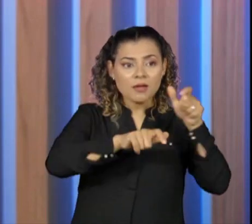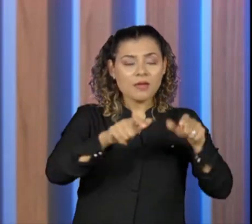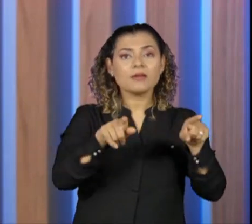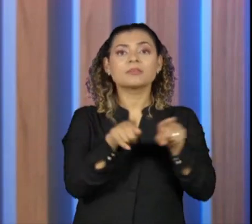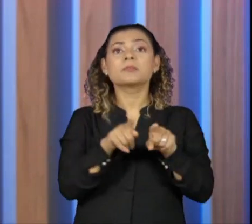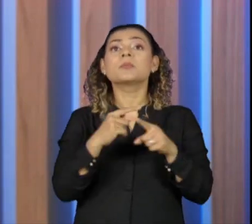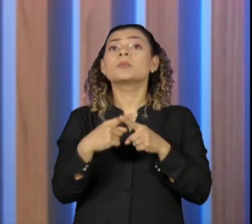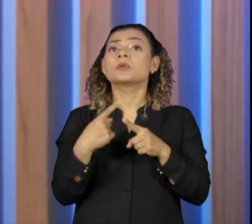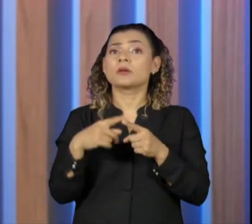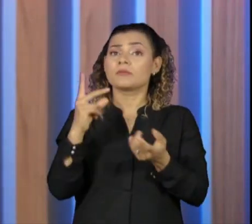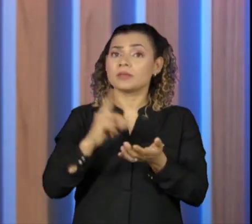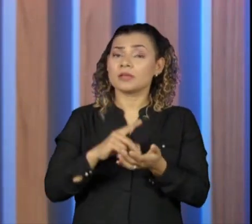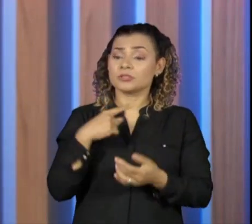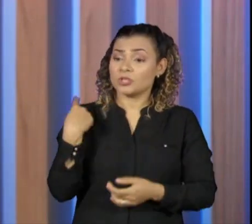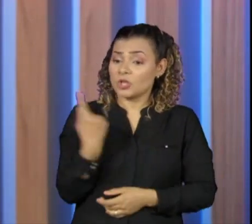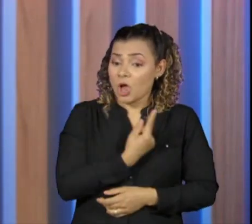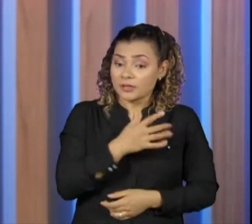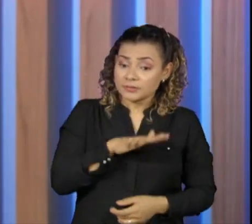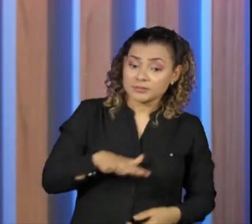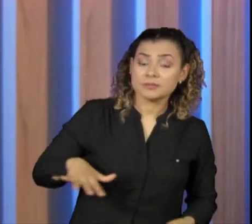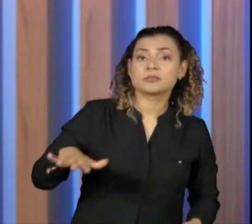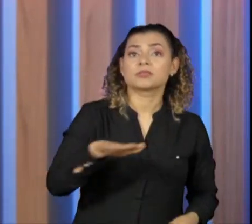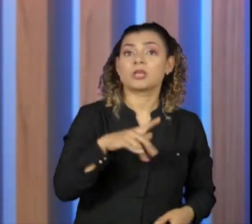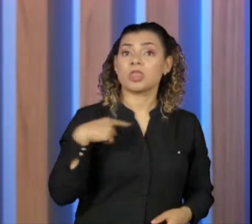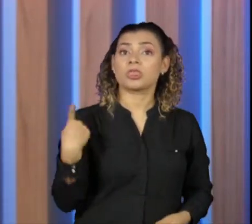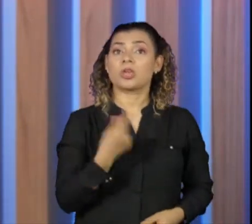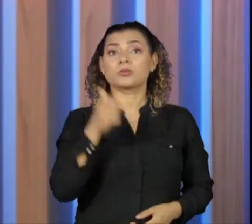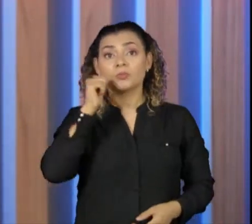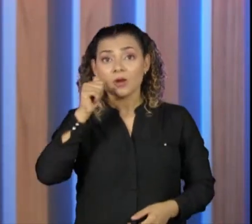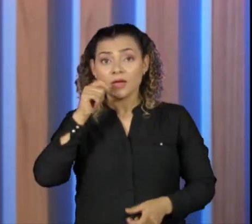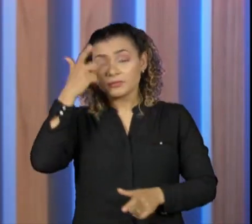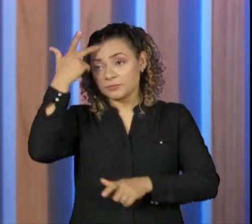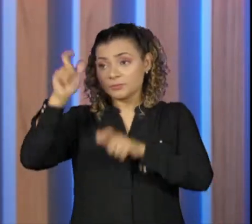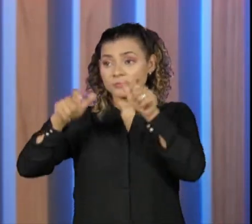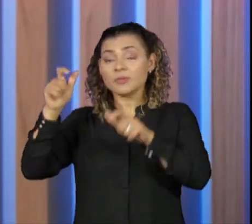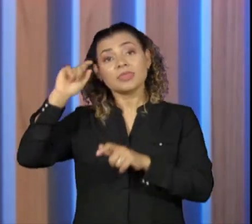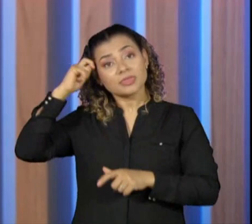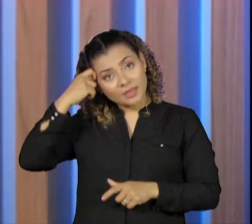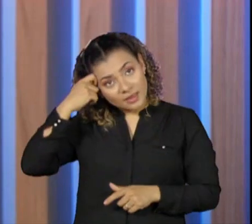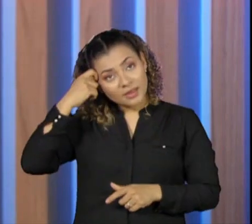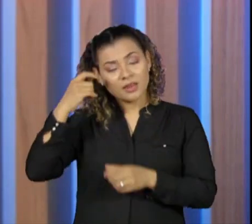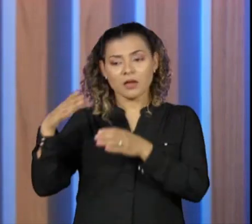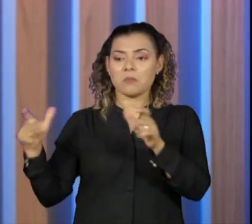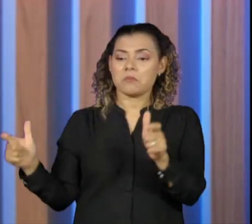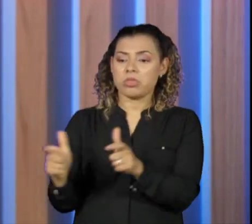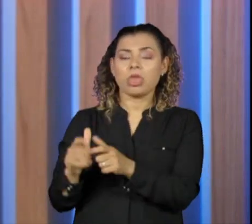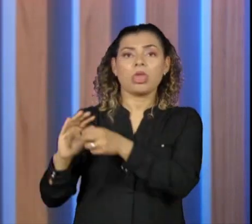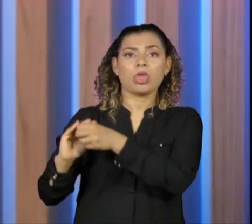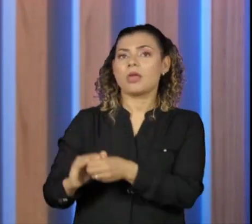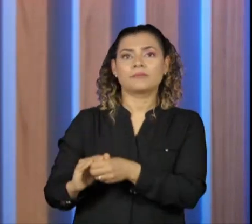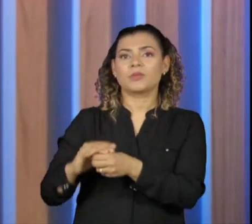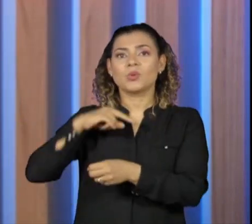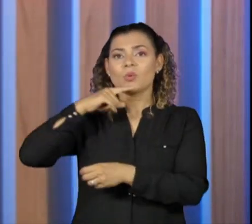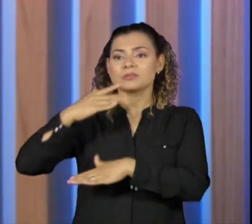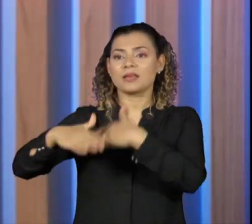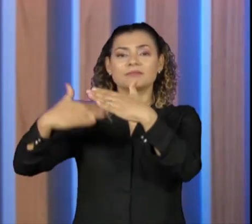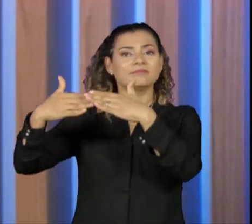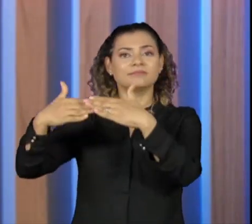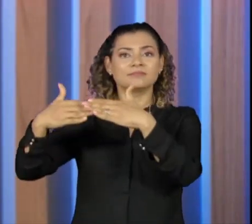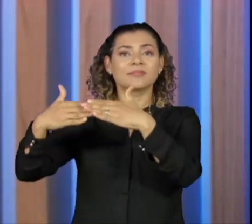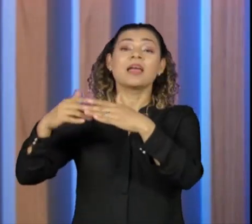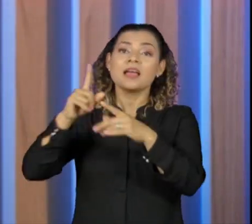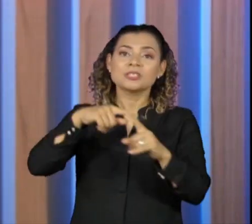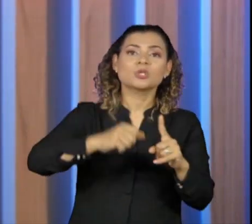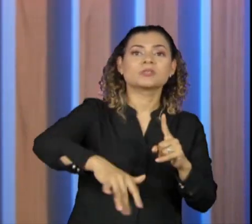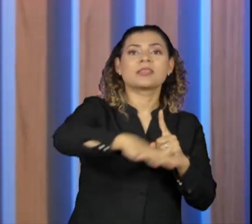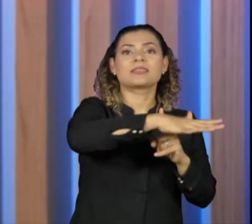quando a gente aqui, coletivamente, mulheres e pessoas negras ou grupos minorizados não conseguem desenvolver o máximo, é a